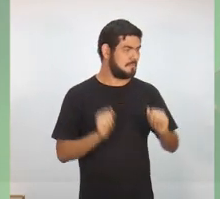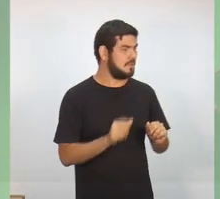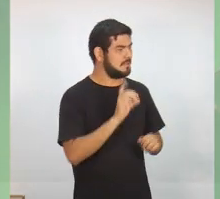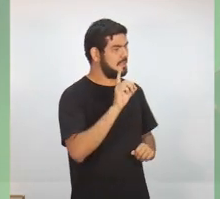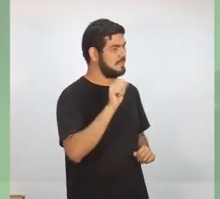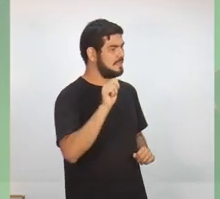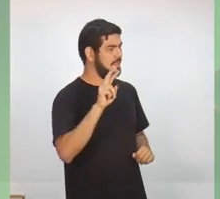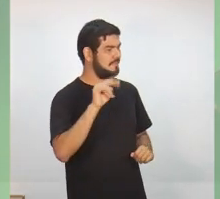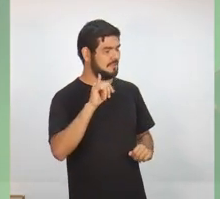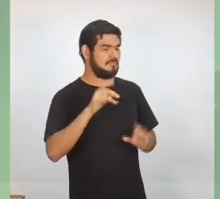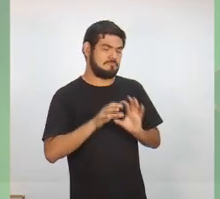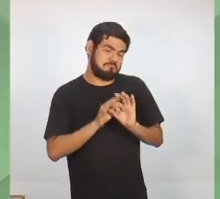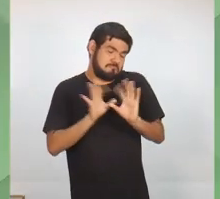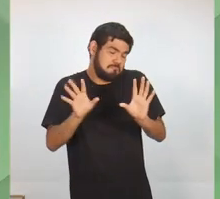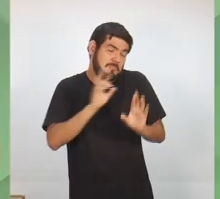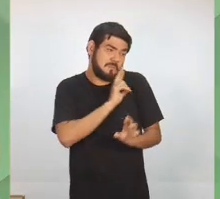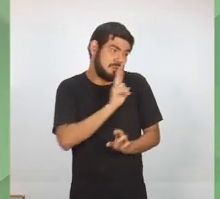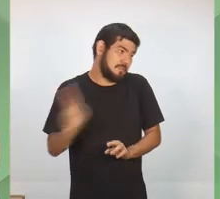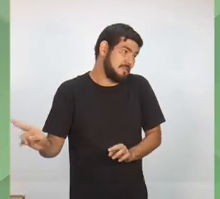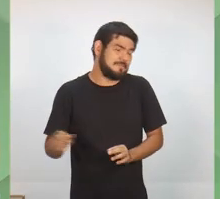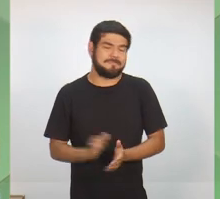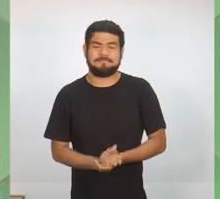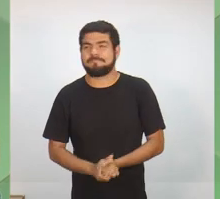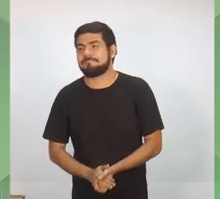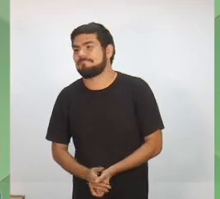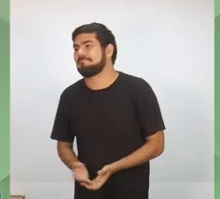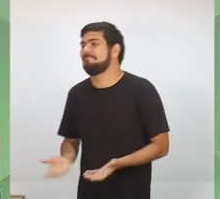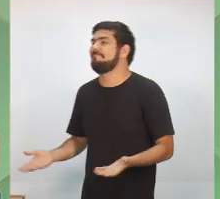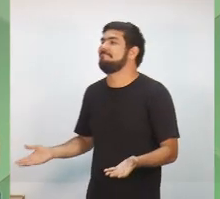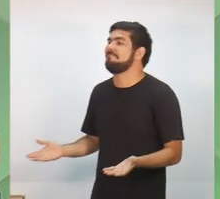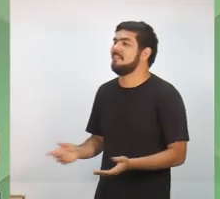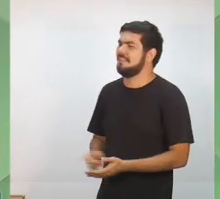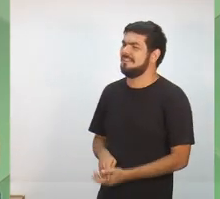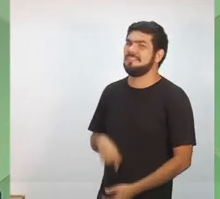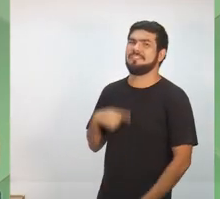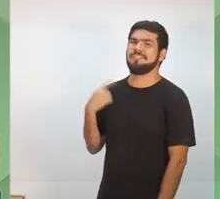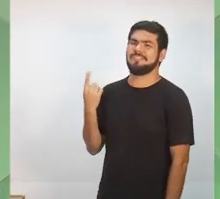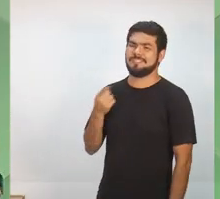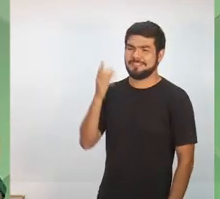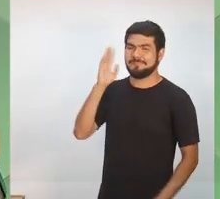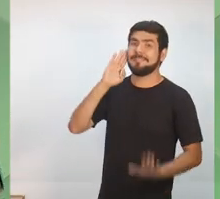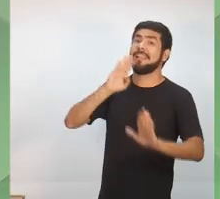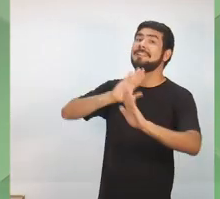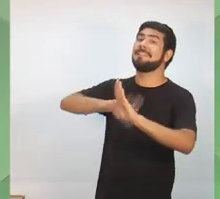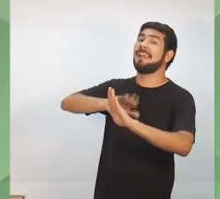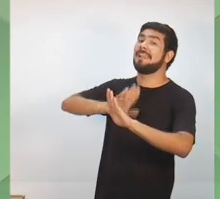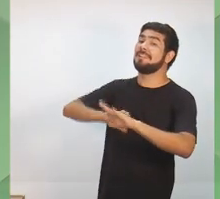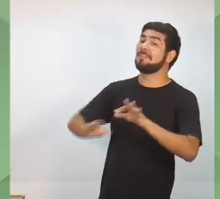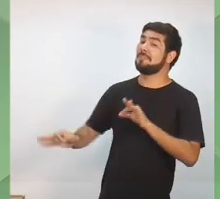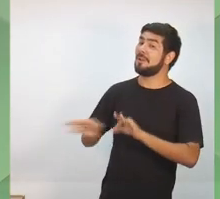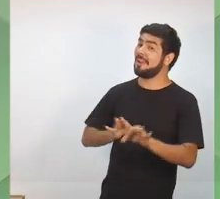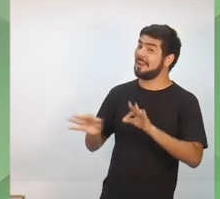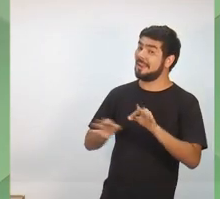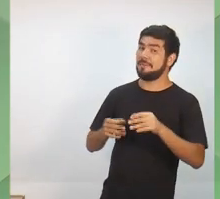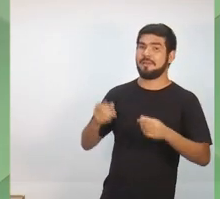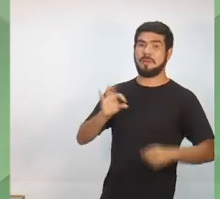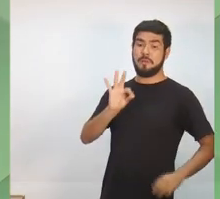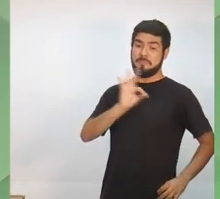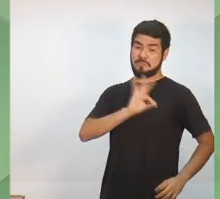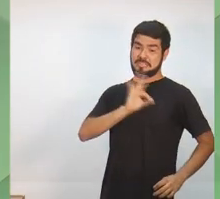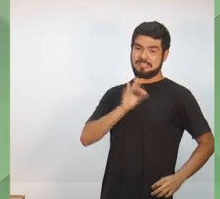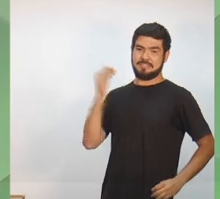Davi Almeida, fique à vontade para a resposta. Nós temos a ideia de colocar o programa chamado Polícia Presente,